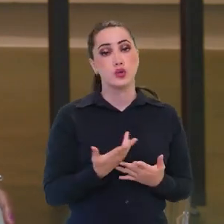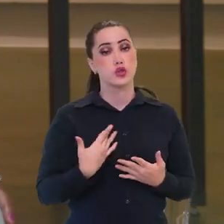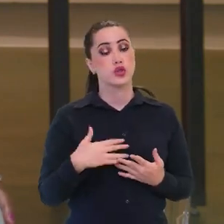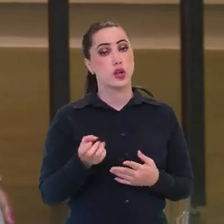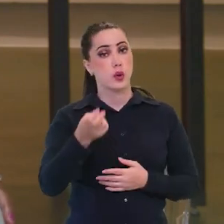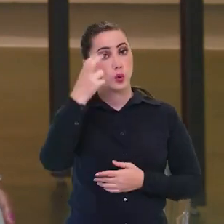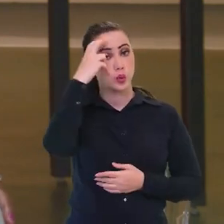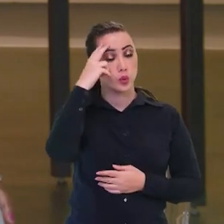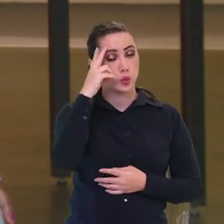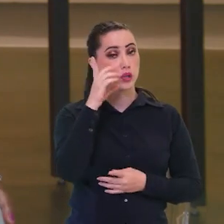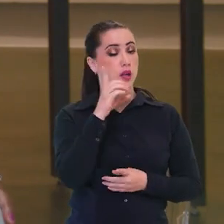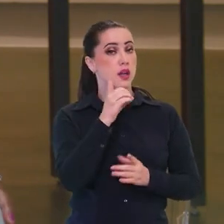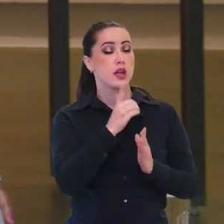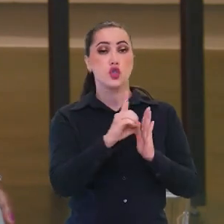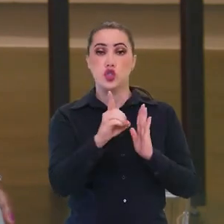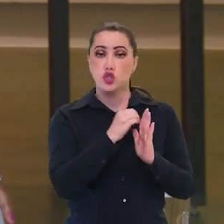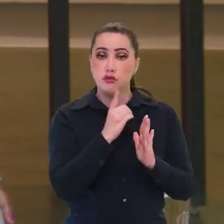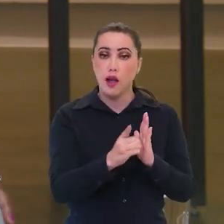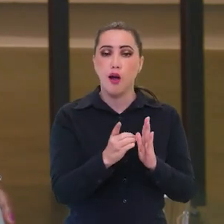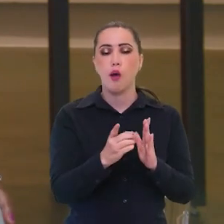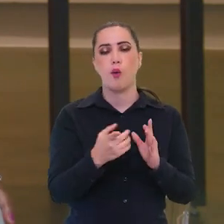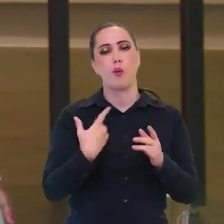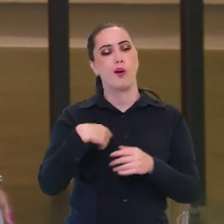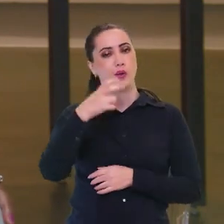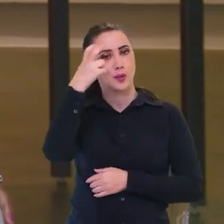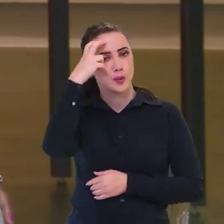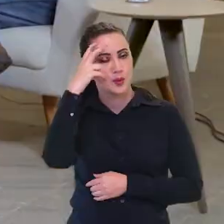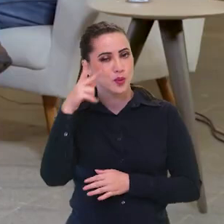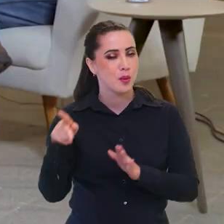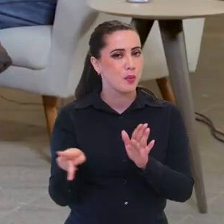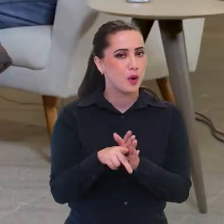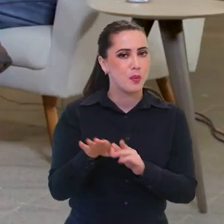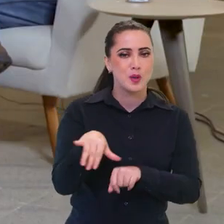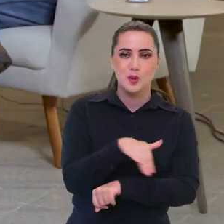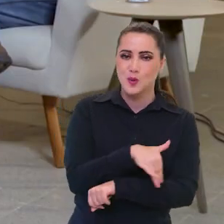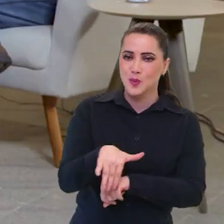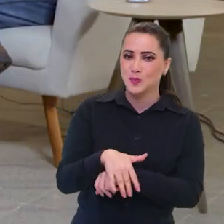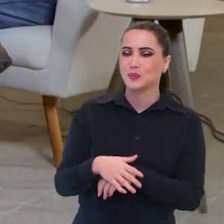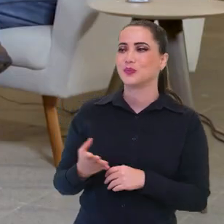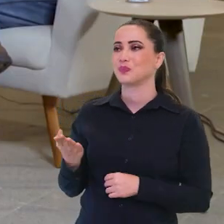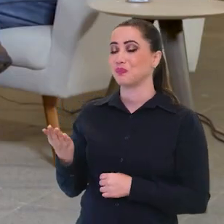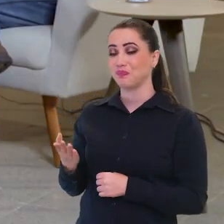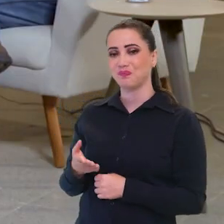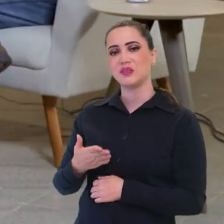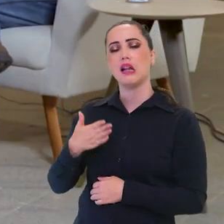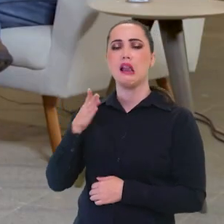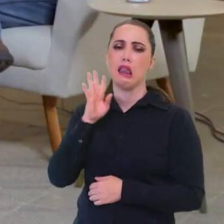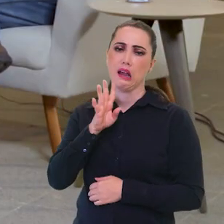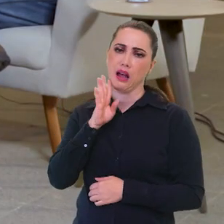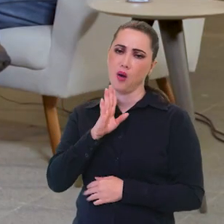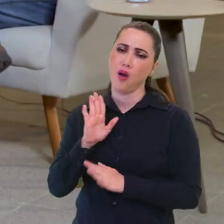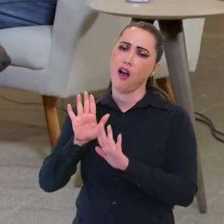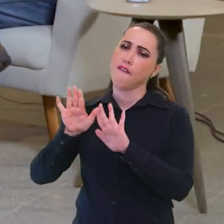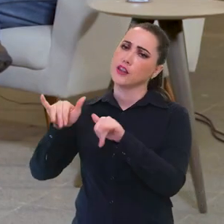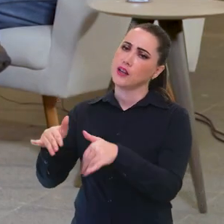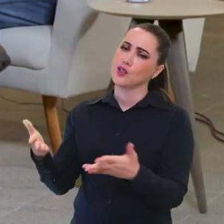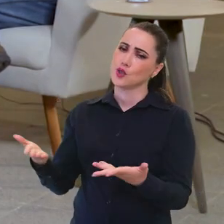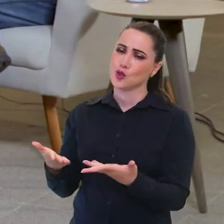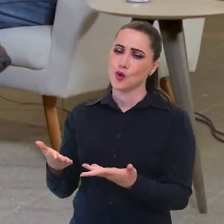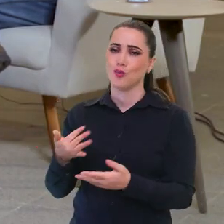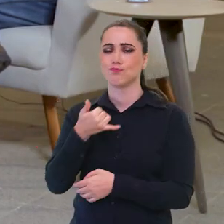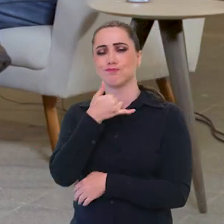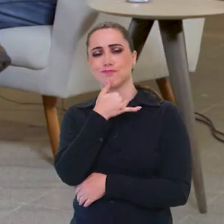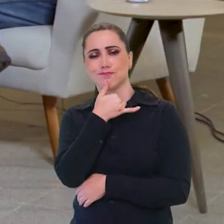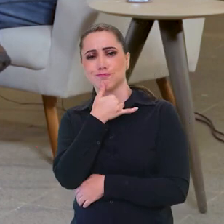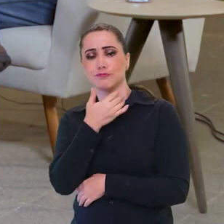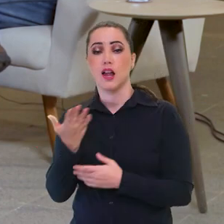cultura digital, cultura urbana, tudo isso está no radar do Ministério da Cultura. Que bacana, Menezes. Acabou, infelizmente.